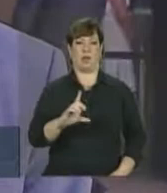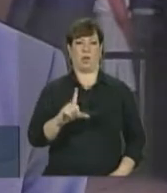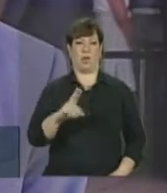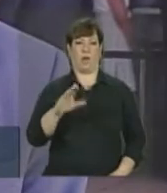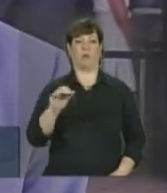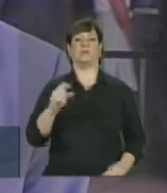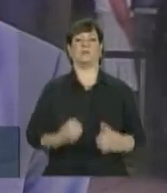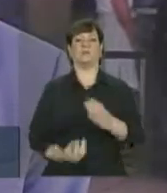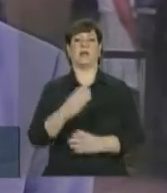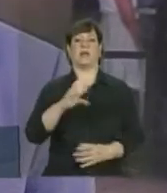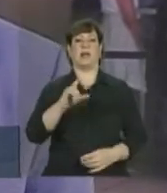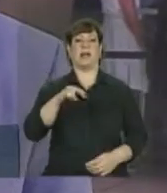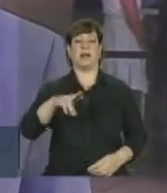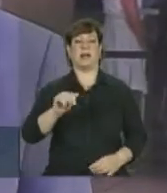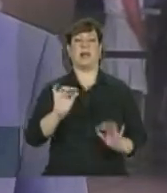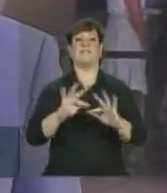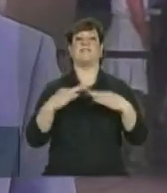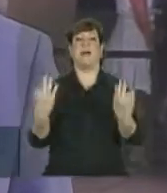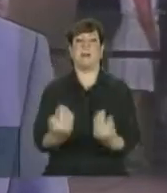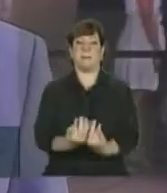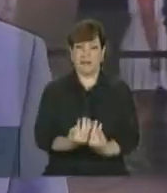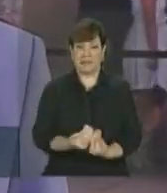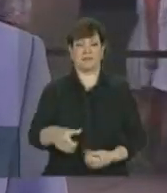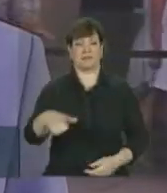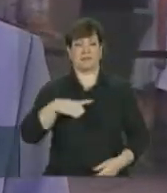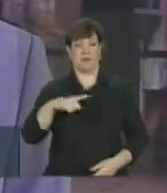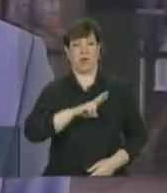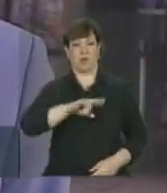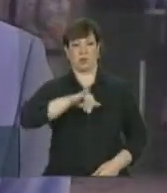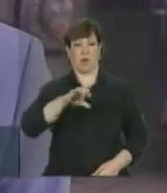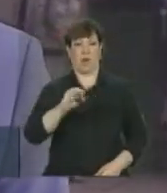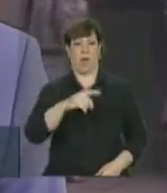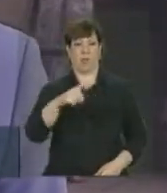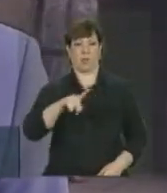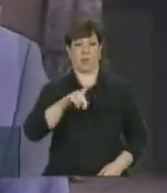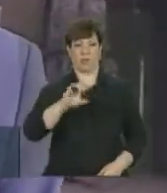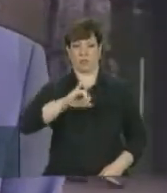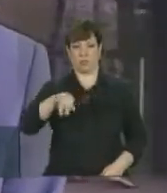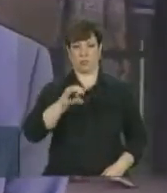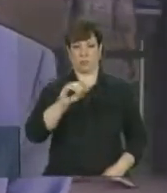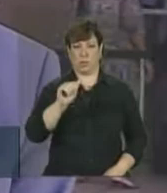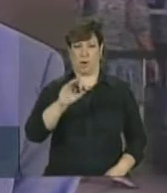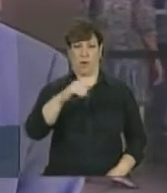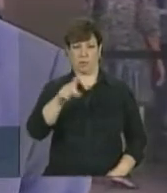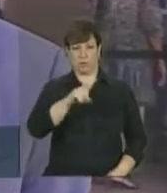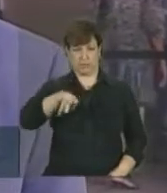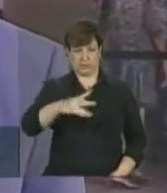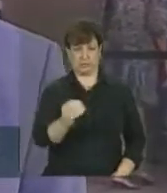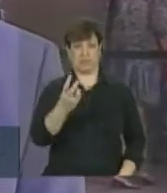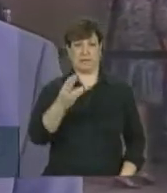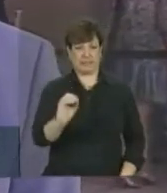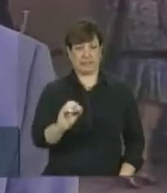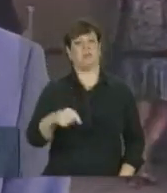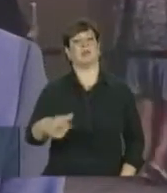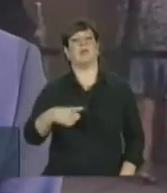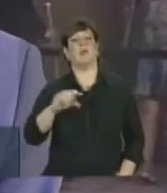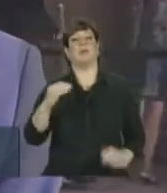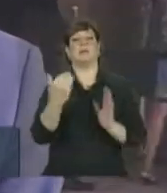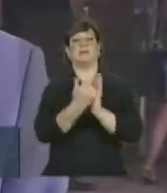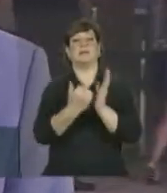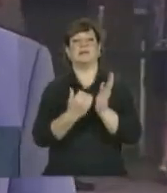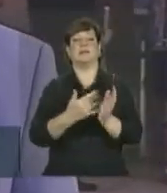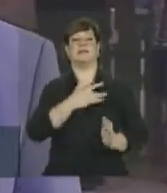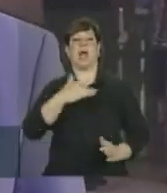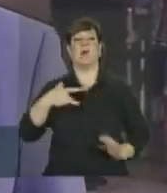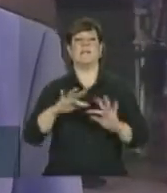Família Joãozinho 30, e lá celebrar a marca de 2 milhões de cariocas atendidos pelo programa Saúde